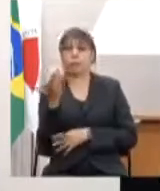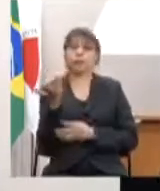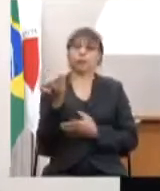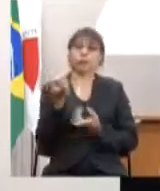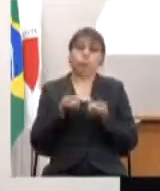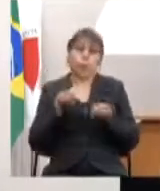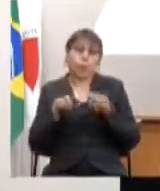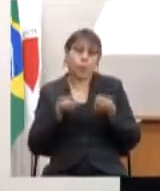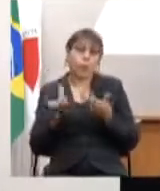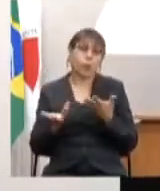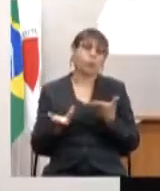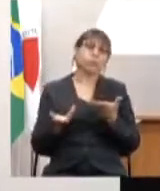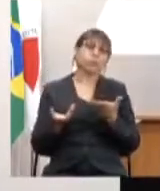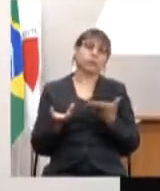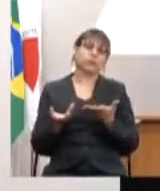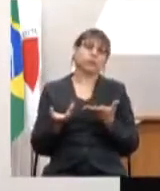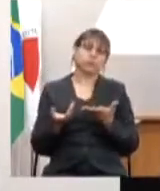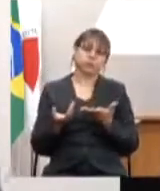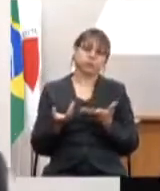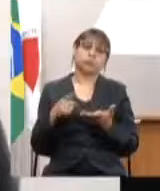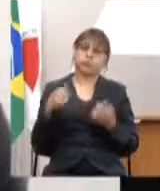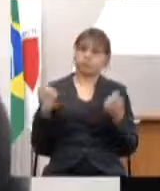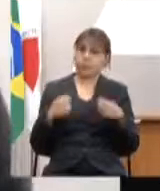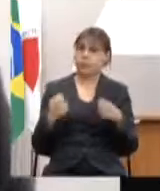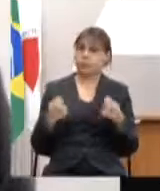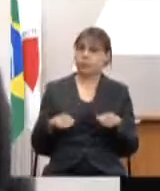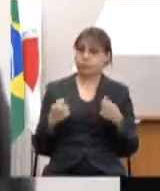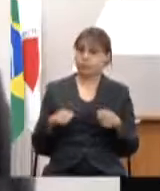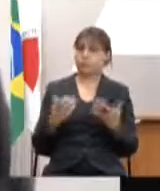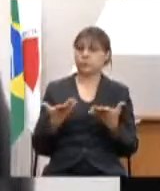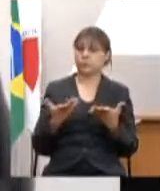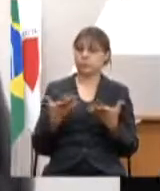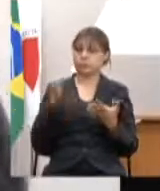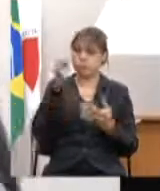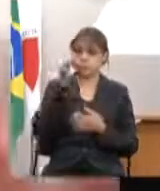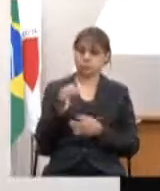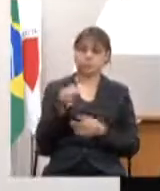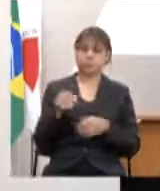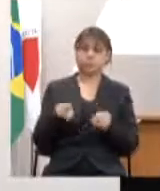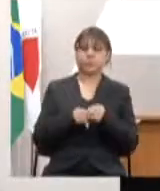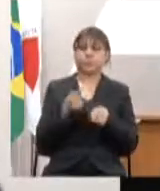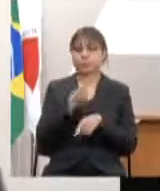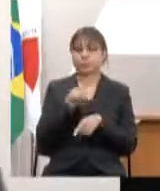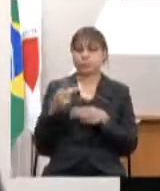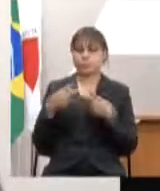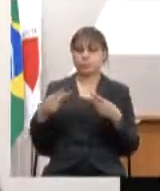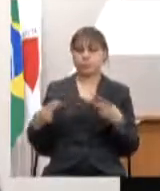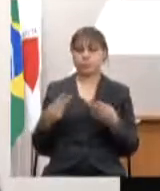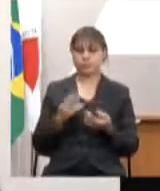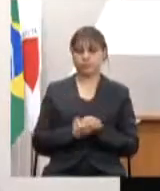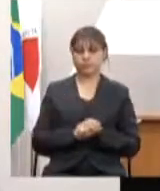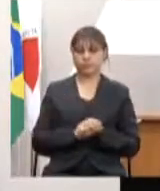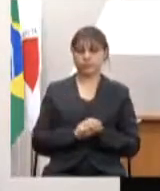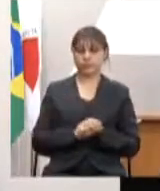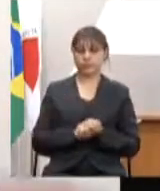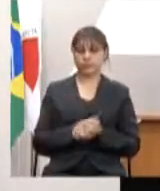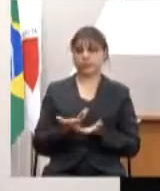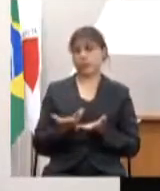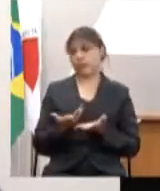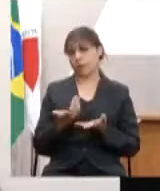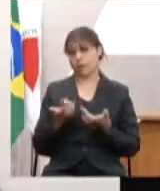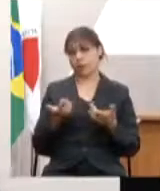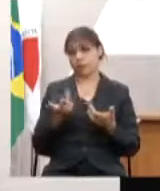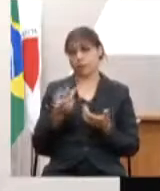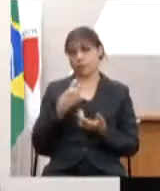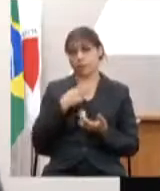indiretos todo mundo acho que isso tem que ser levado em conta a última coisa se eu não tenho procuração aqui para defender o